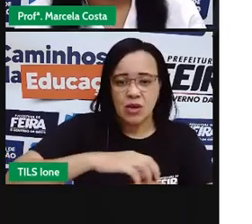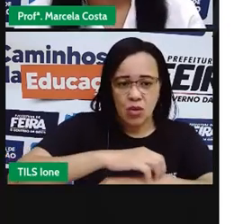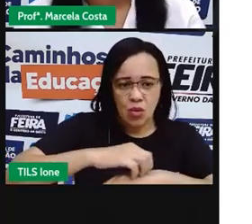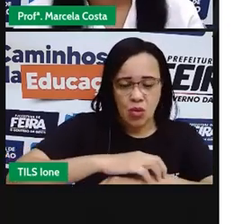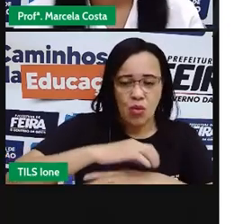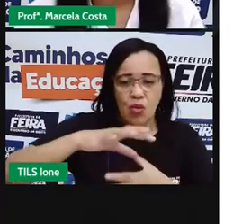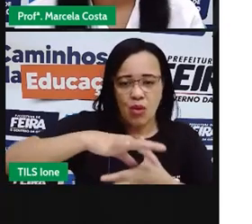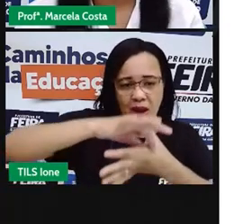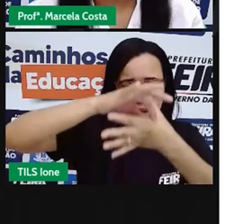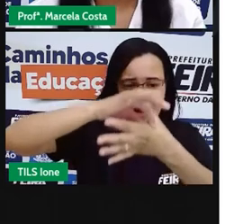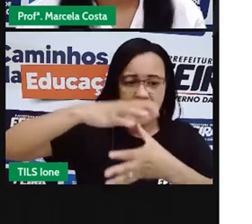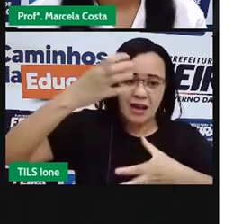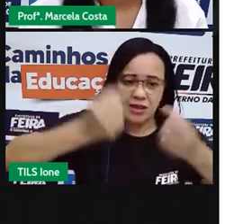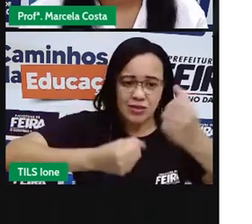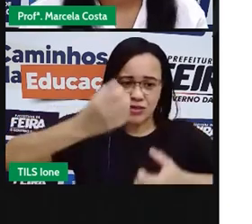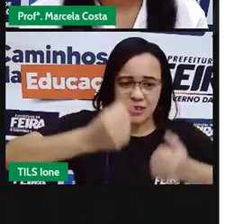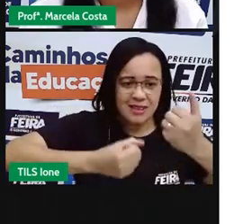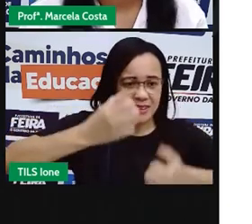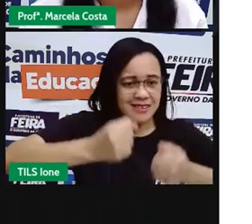e a rolete.